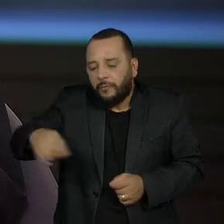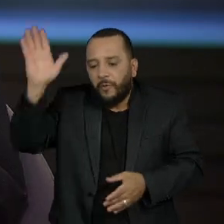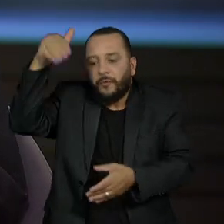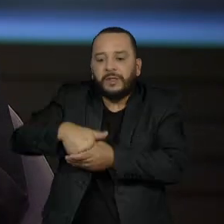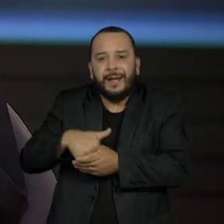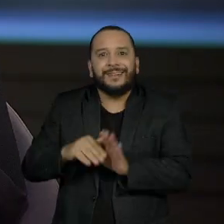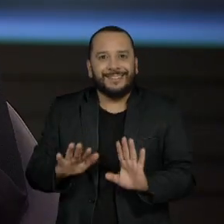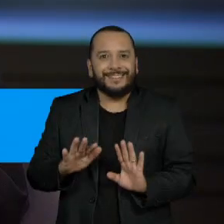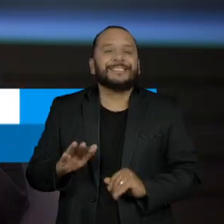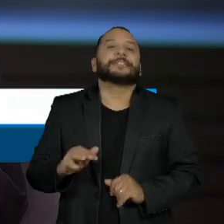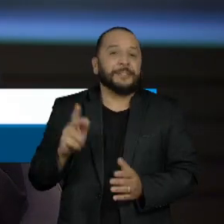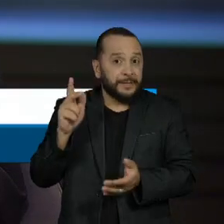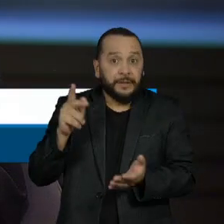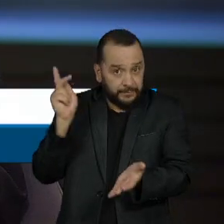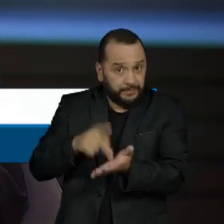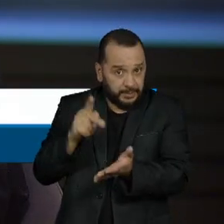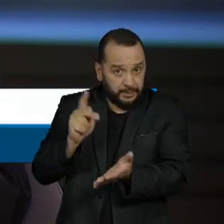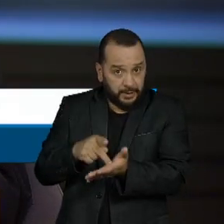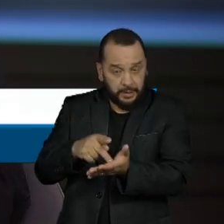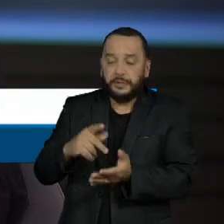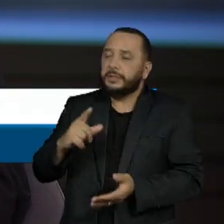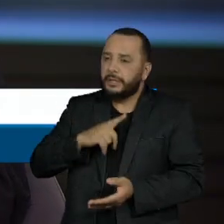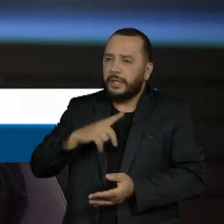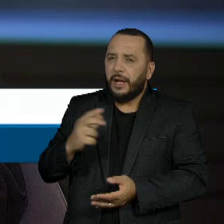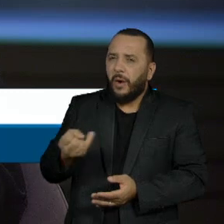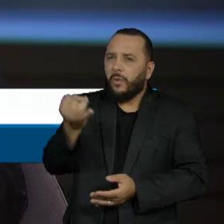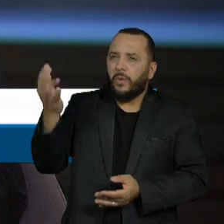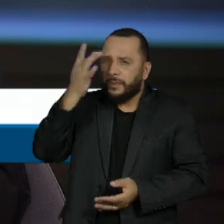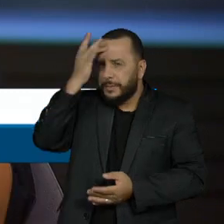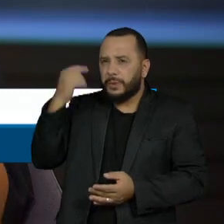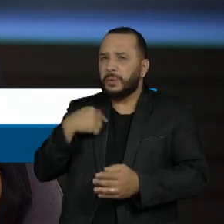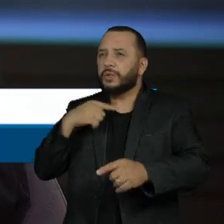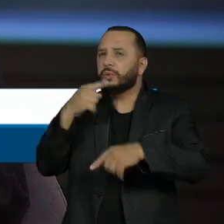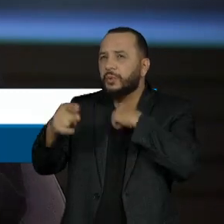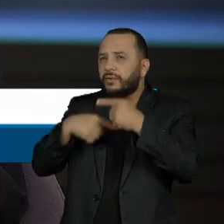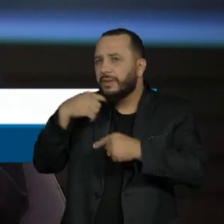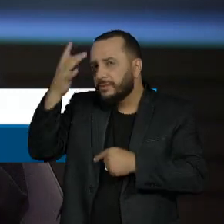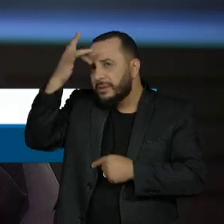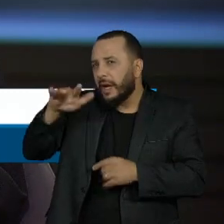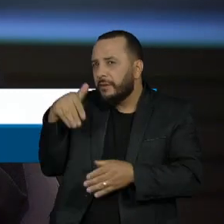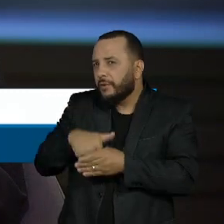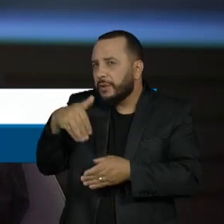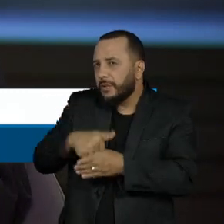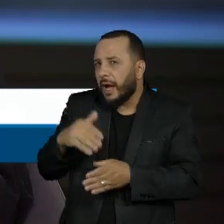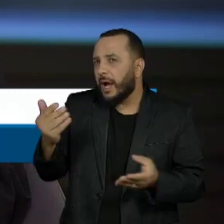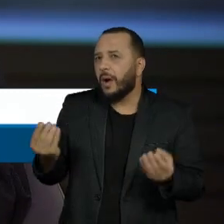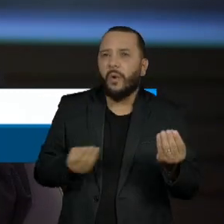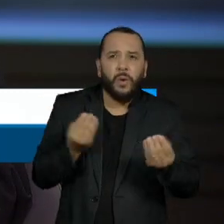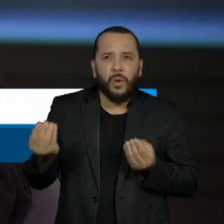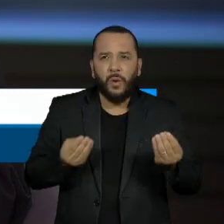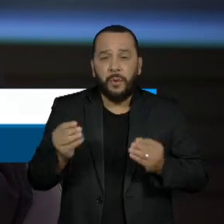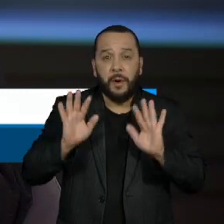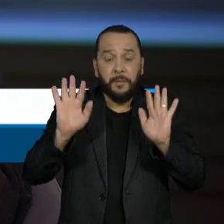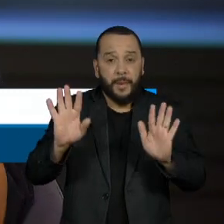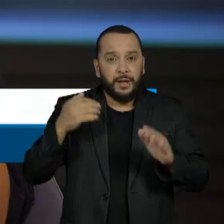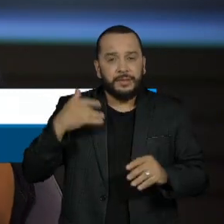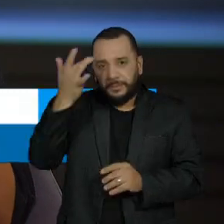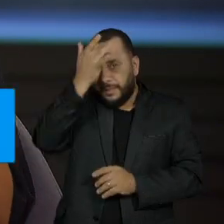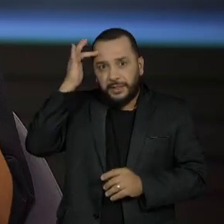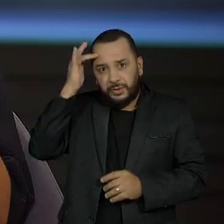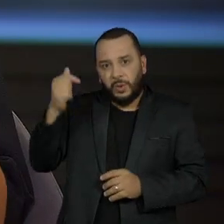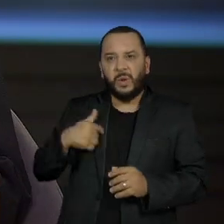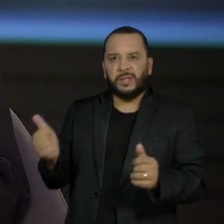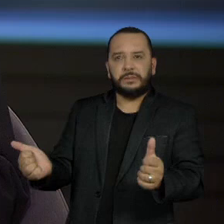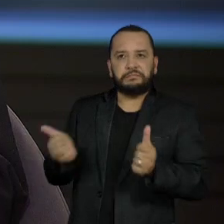votos, como ele falou, uma grande indefinição em alguns lugares, mas eu acho que esse aspecto da abstenção é o mais